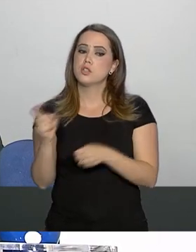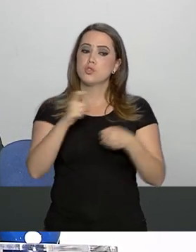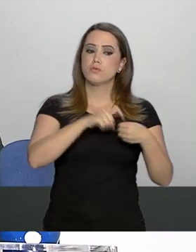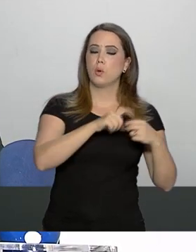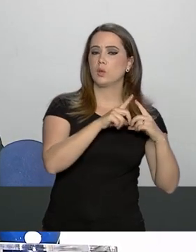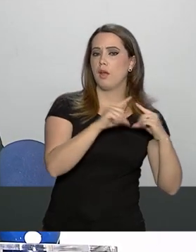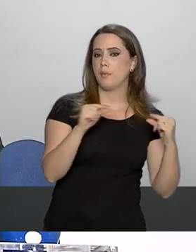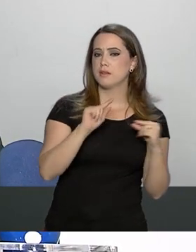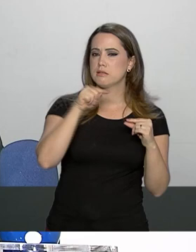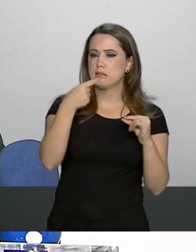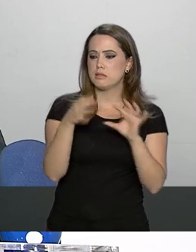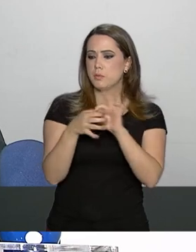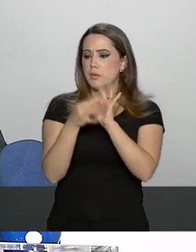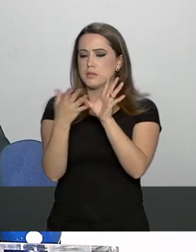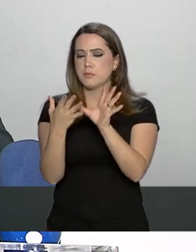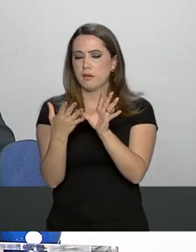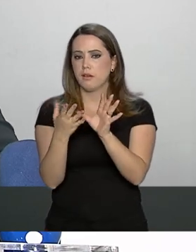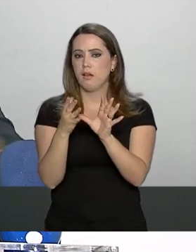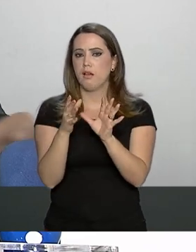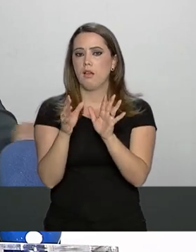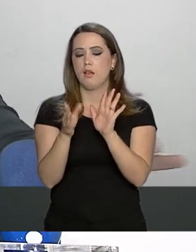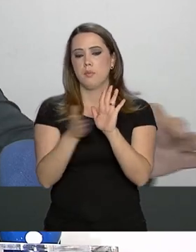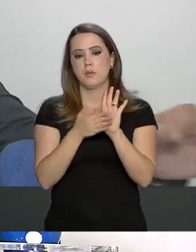só depois vai ser liberada a reforma. Obrigada.